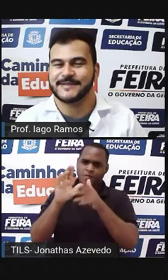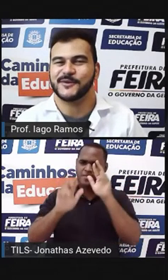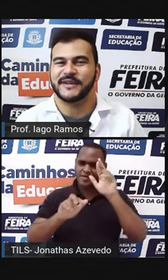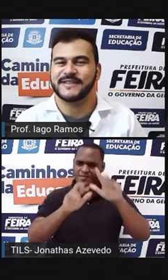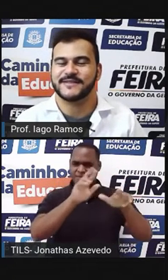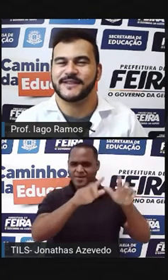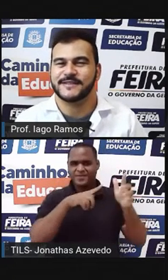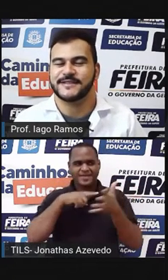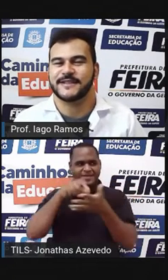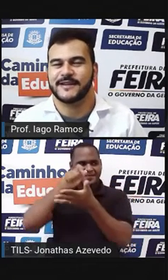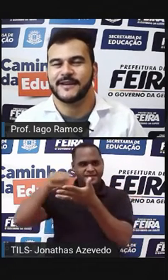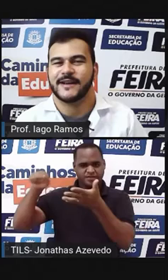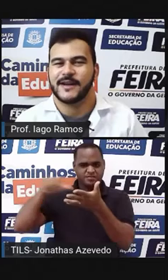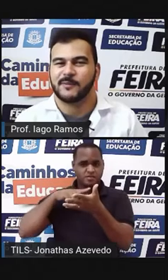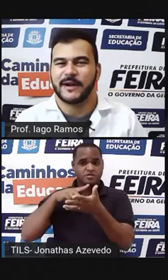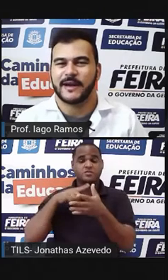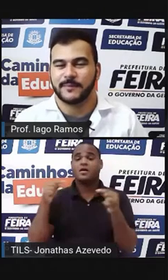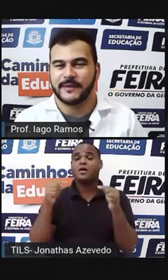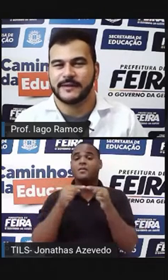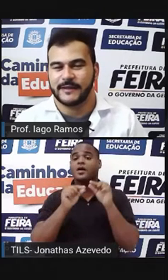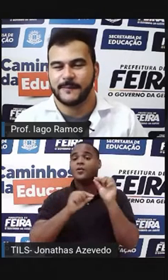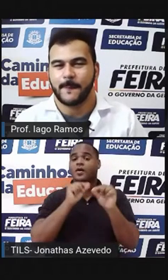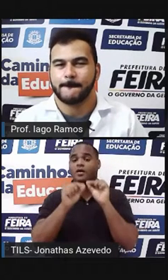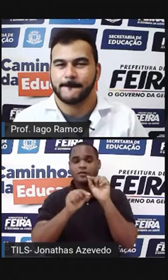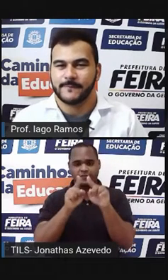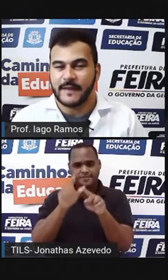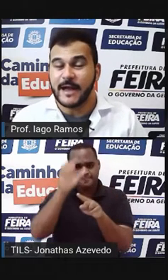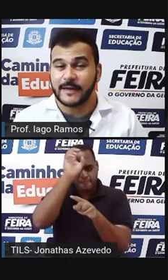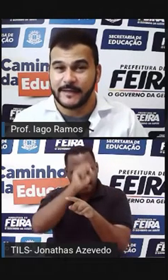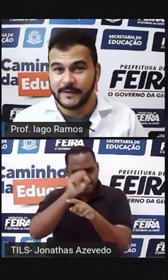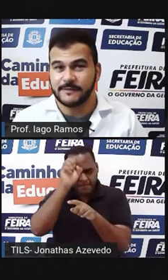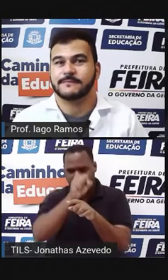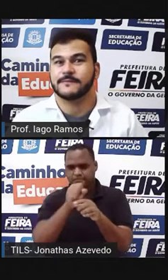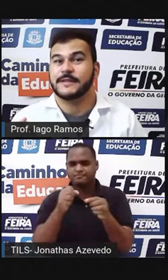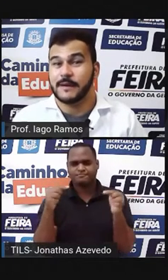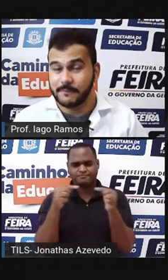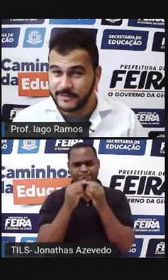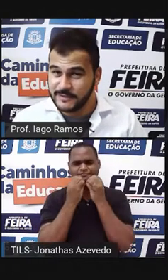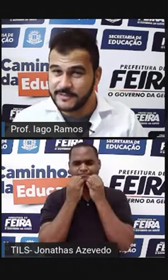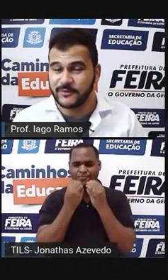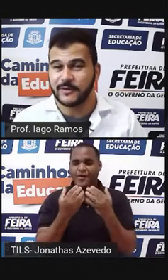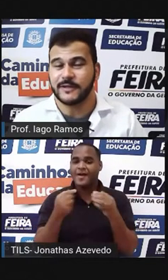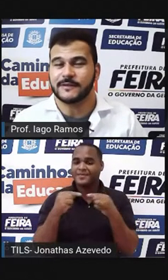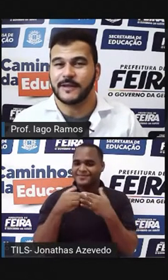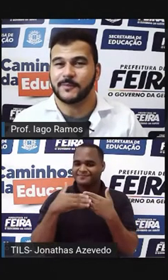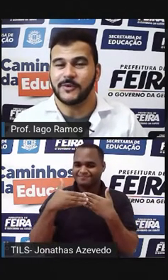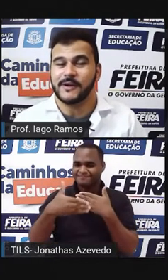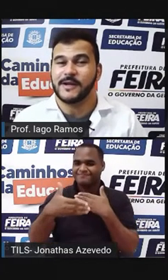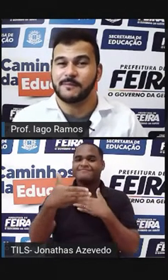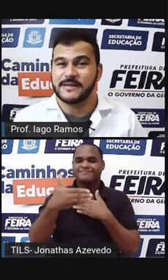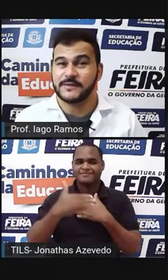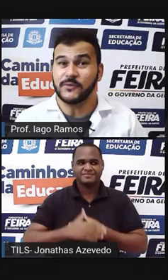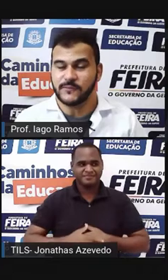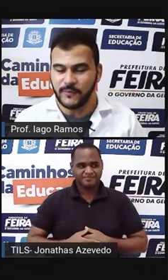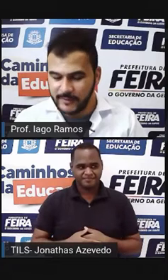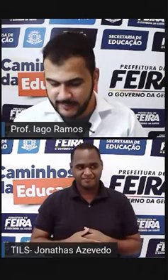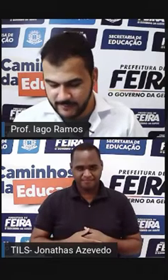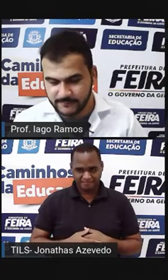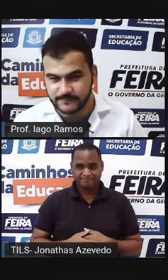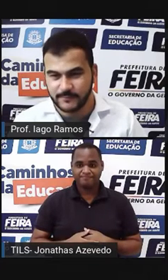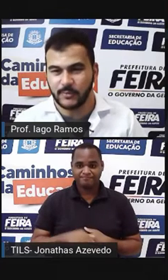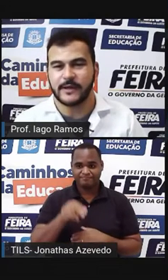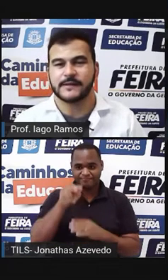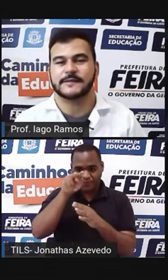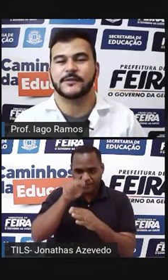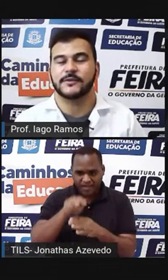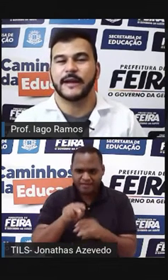sobre isso que a gente tem para aprender aqui e a partir de agora, tá bom? Mas eu não vou ler,